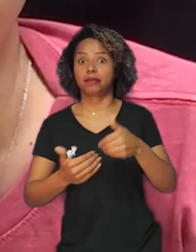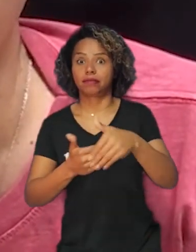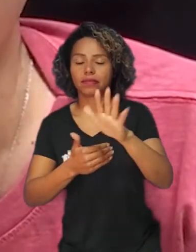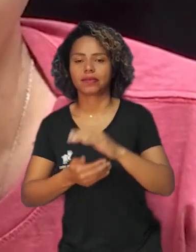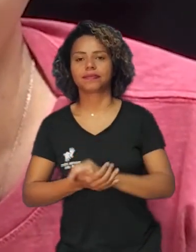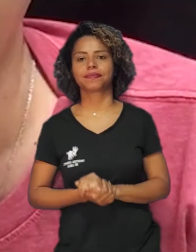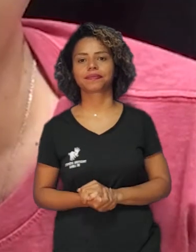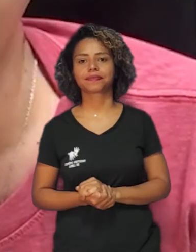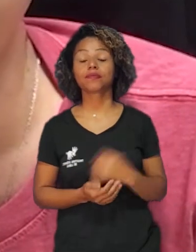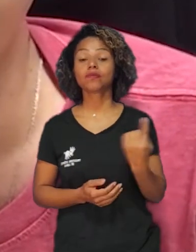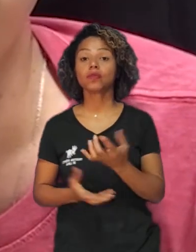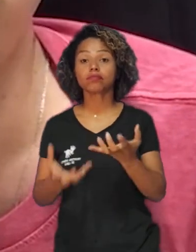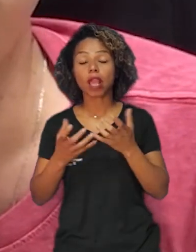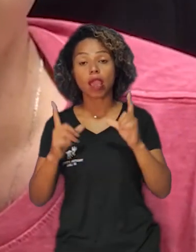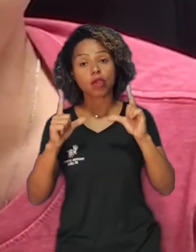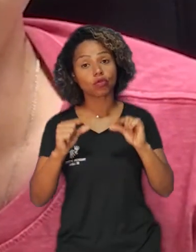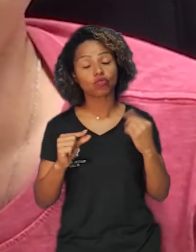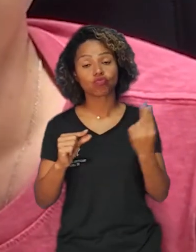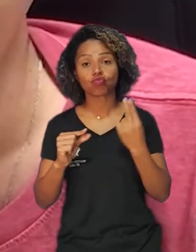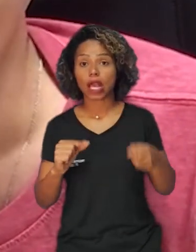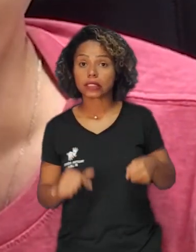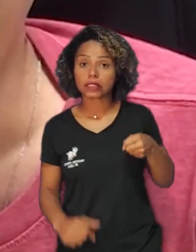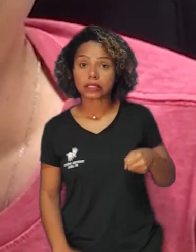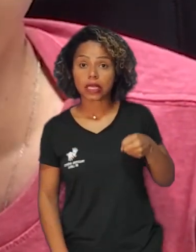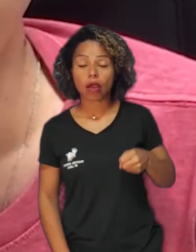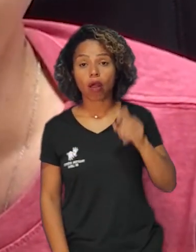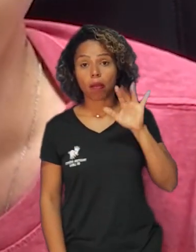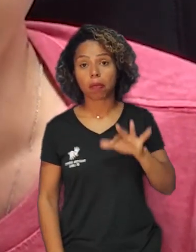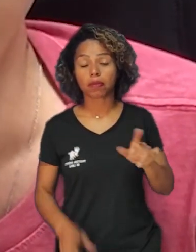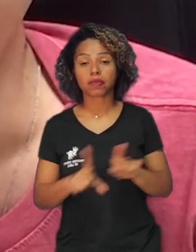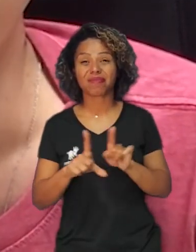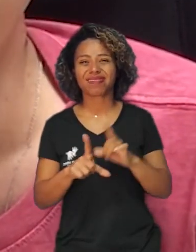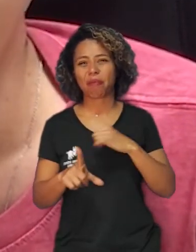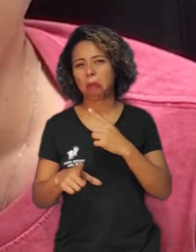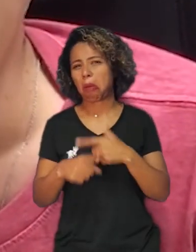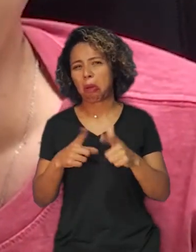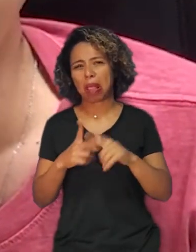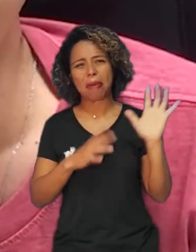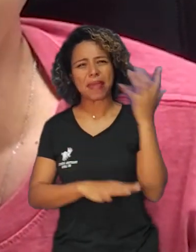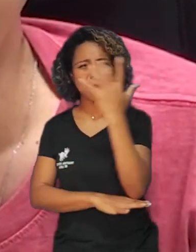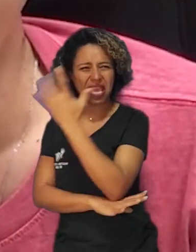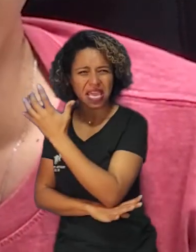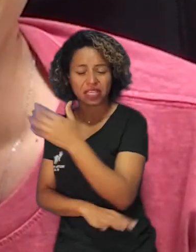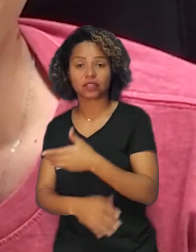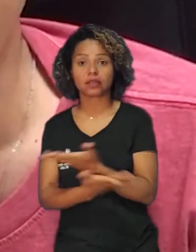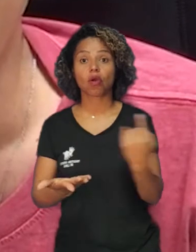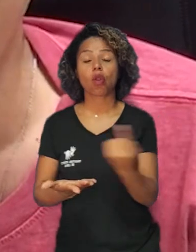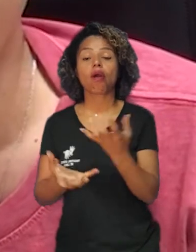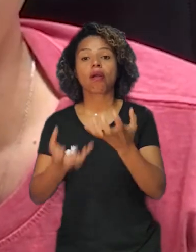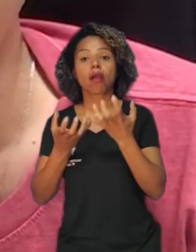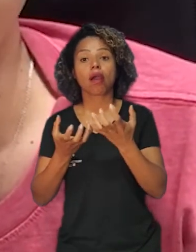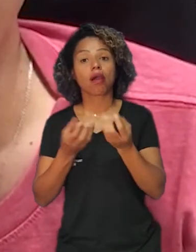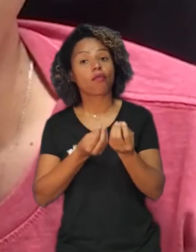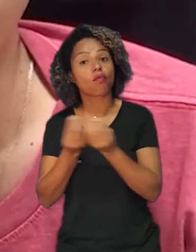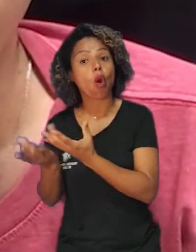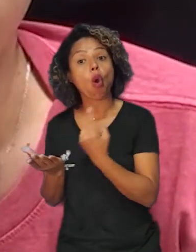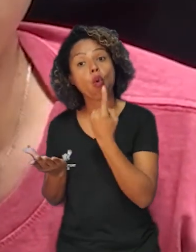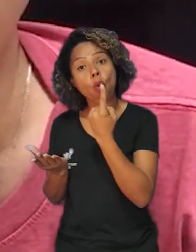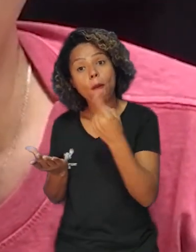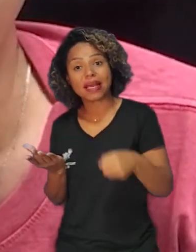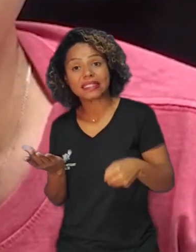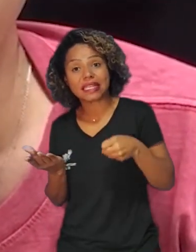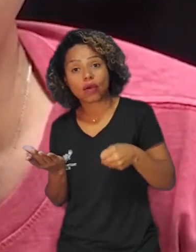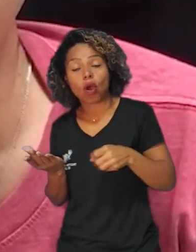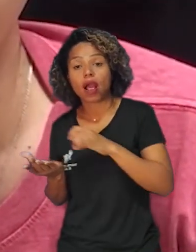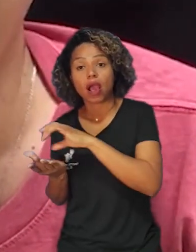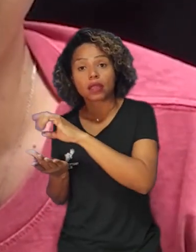consumo de sacolas plásticas e, consequentemente, o impacto no meio ambiente, a gente passará a oferecer apenas uma